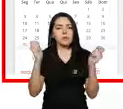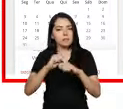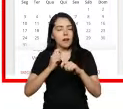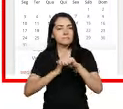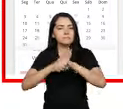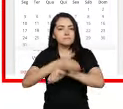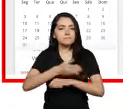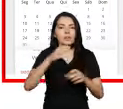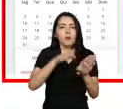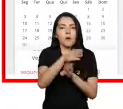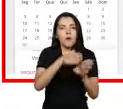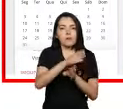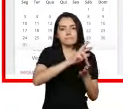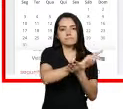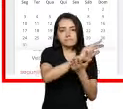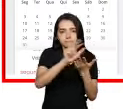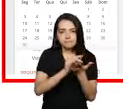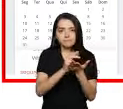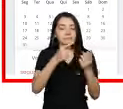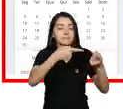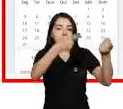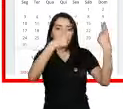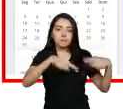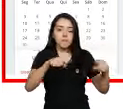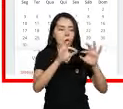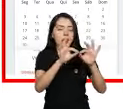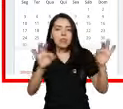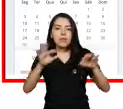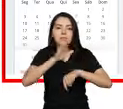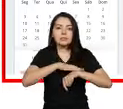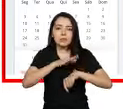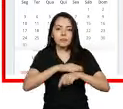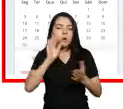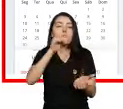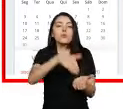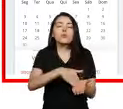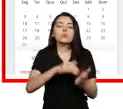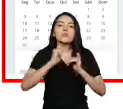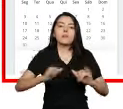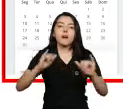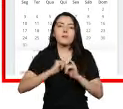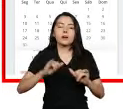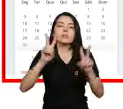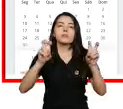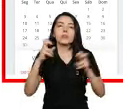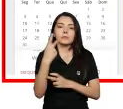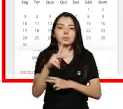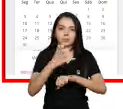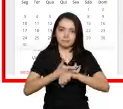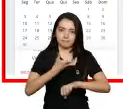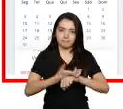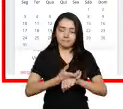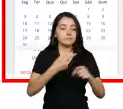guias diversos, linhas do tempo, onde você visualiza as últimas notícias e informações cadastradas sobre as suas